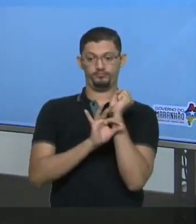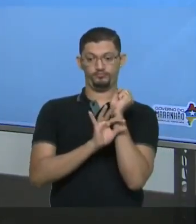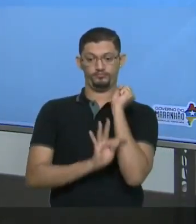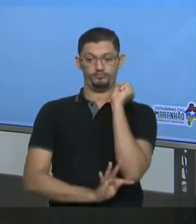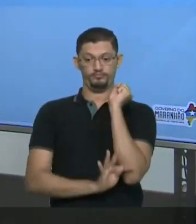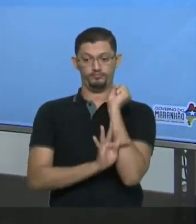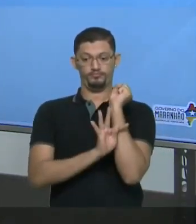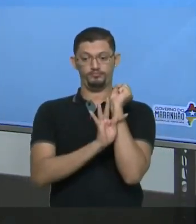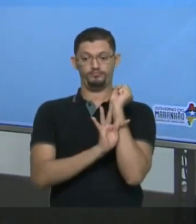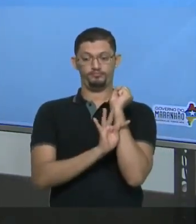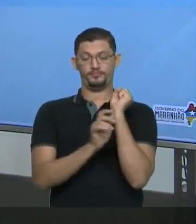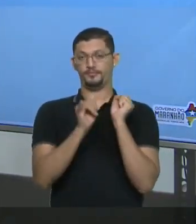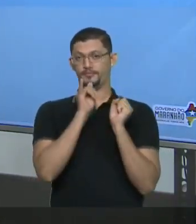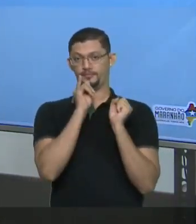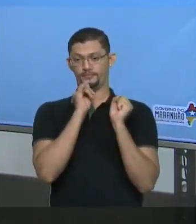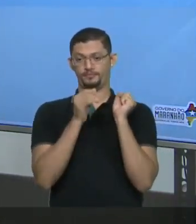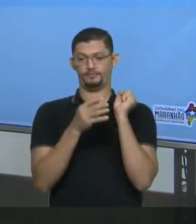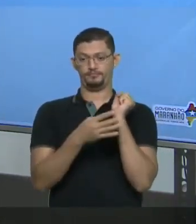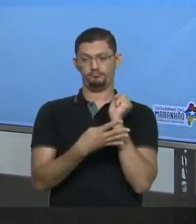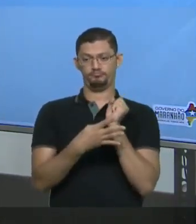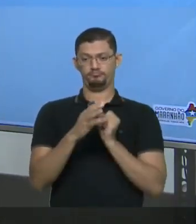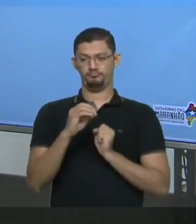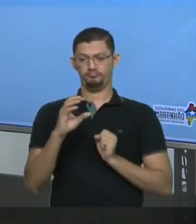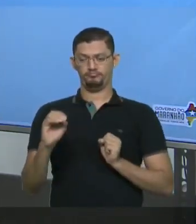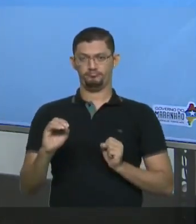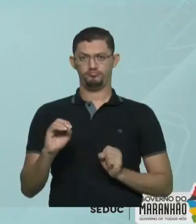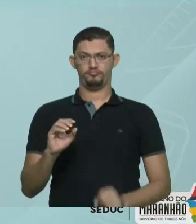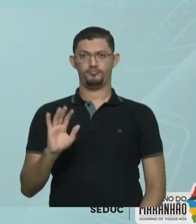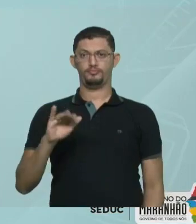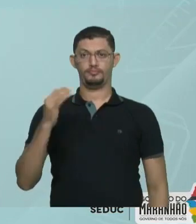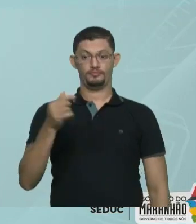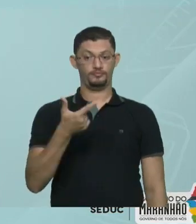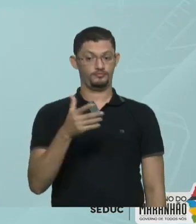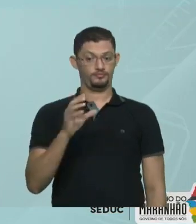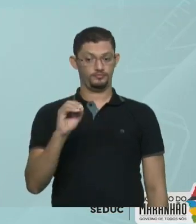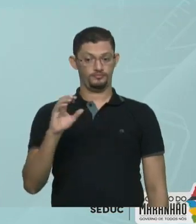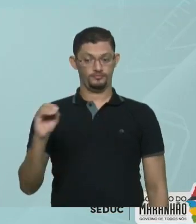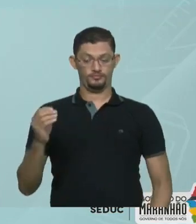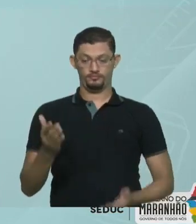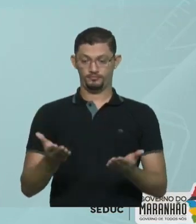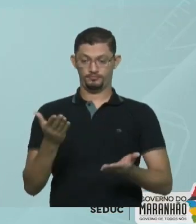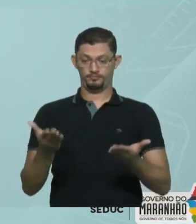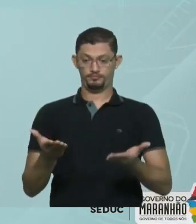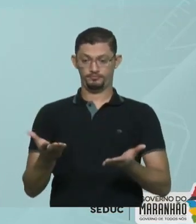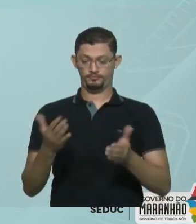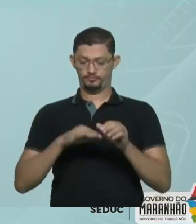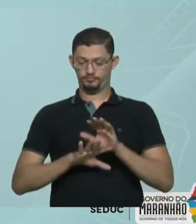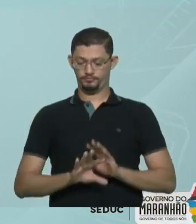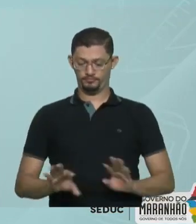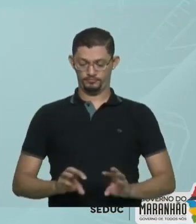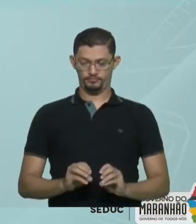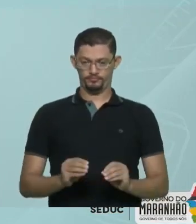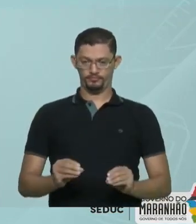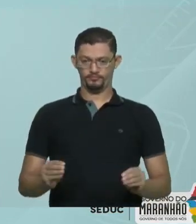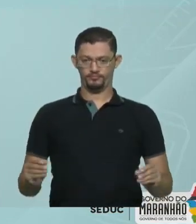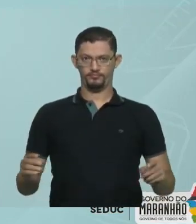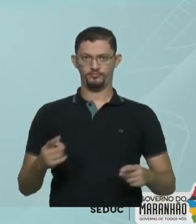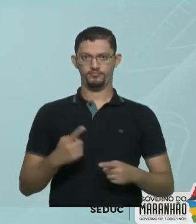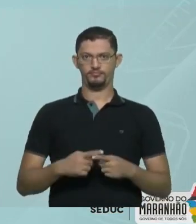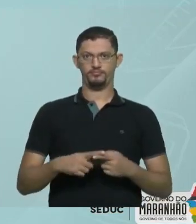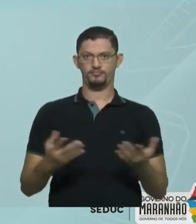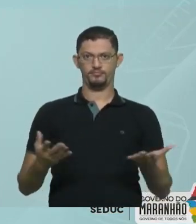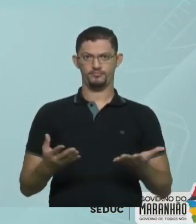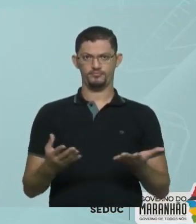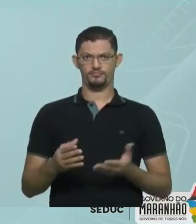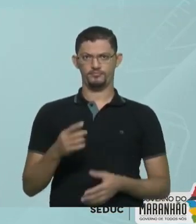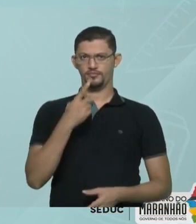Para por exemplo 40 graus Celsius Aqueles 20 gramas Que estavam precipitados Eles vão dissolver Porque no caso